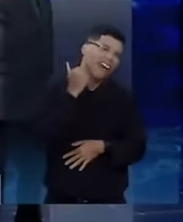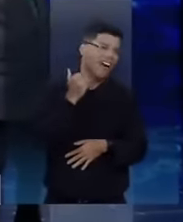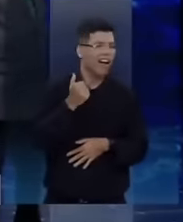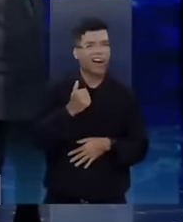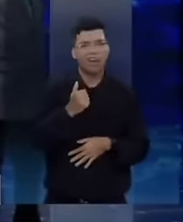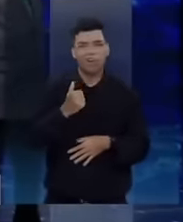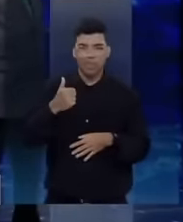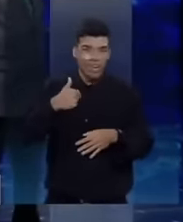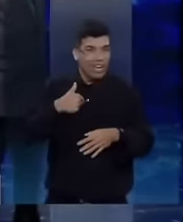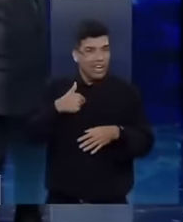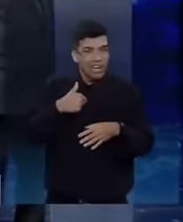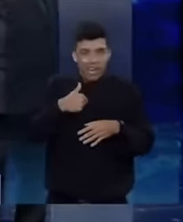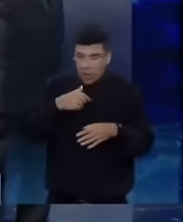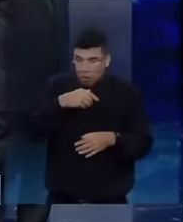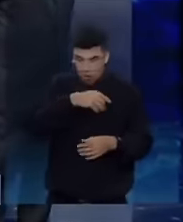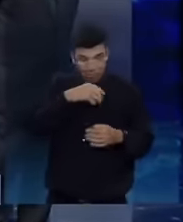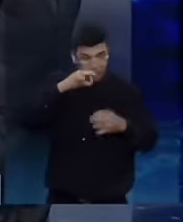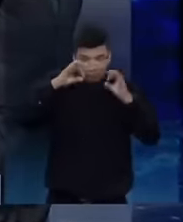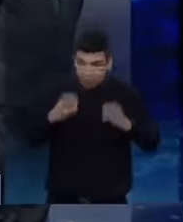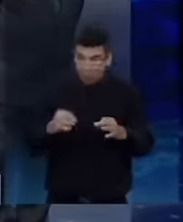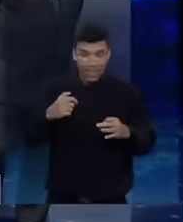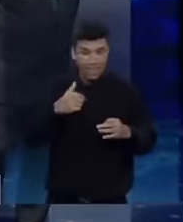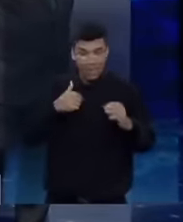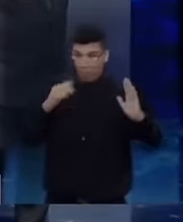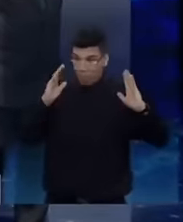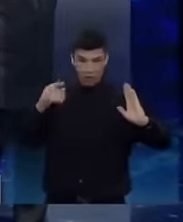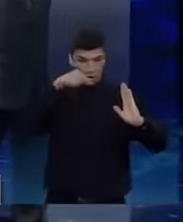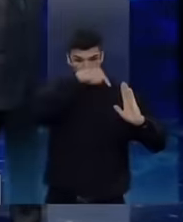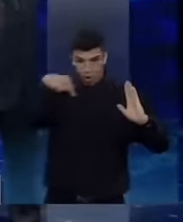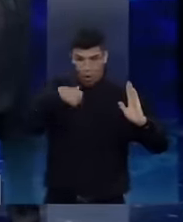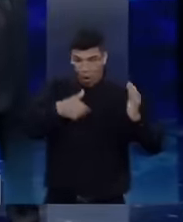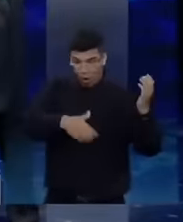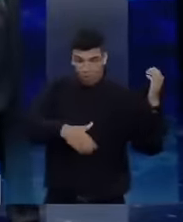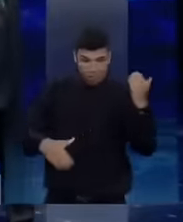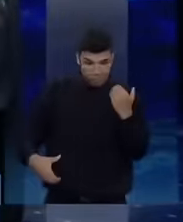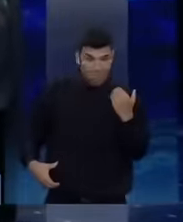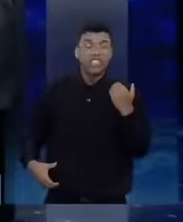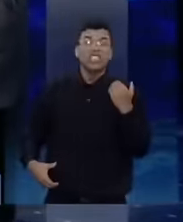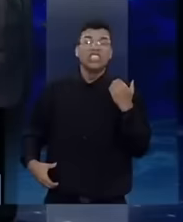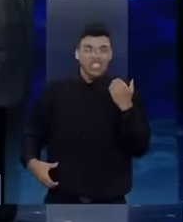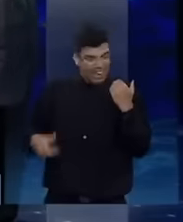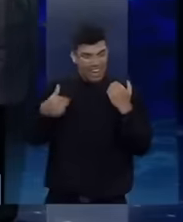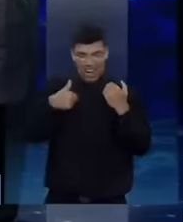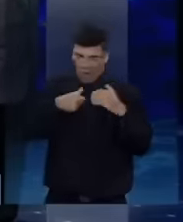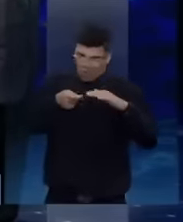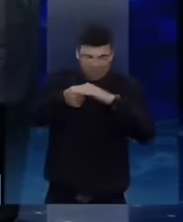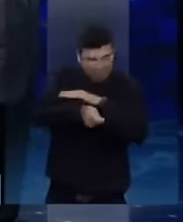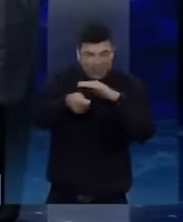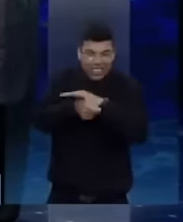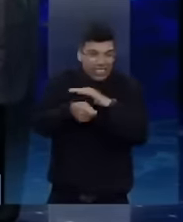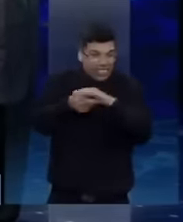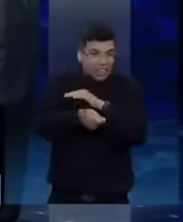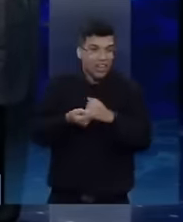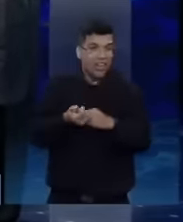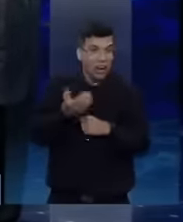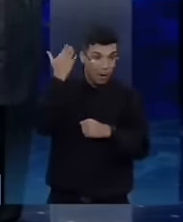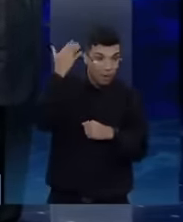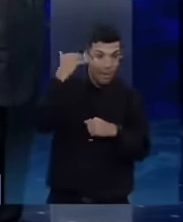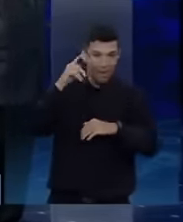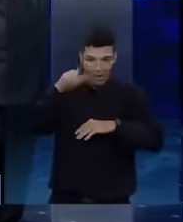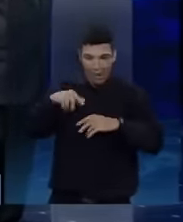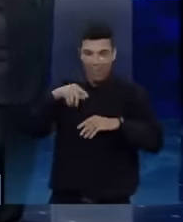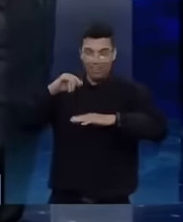que mais investi nesse país, mais... E, mais ainda, foi o que mais cuidei das Forças Armadas. A aeronáutica não tinha avião,